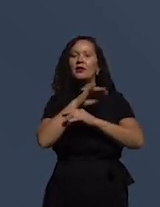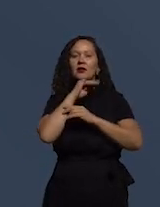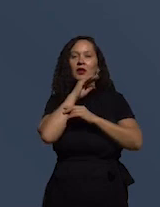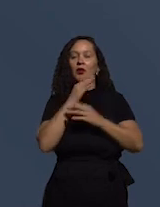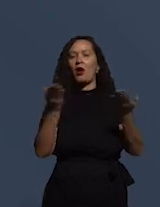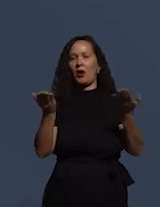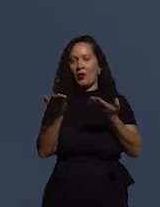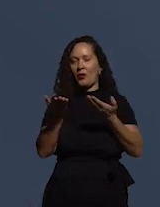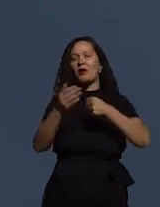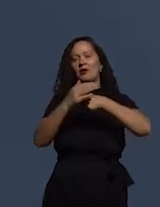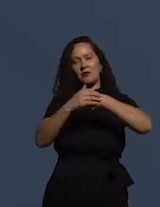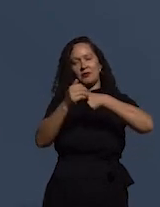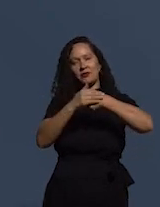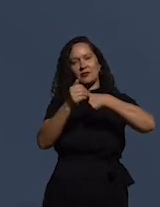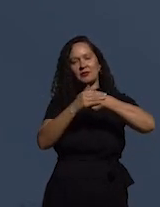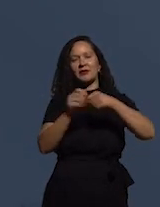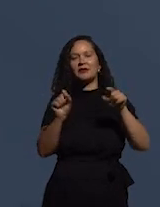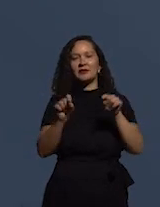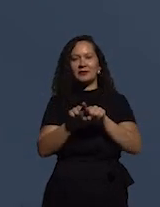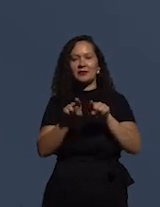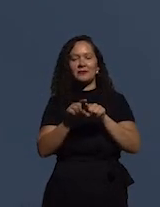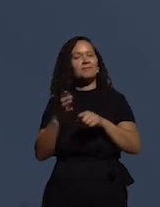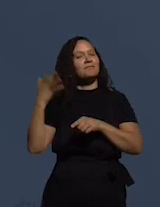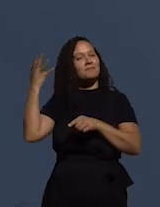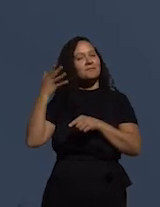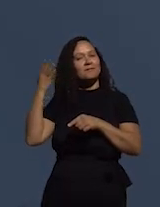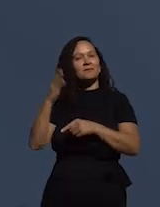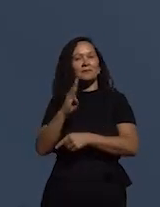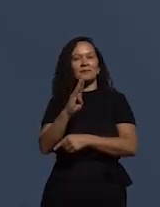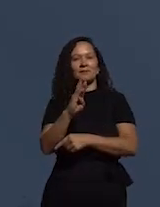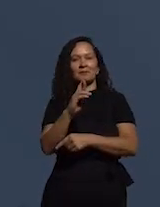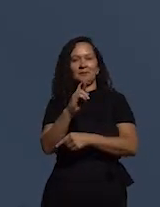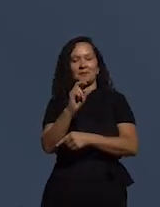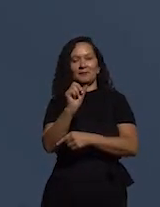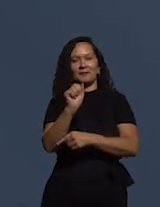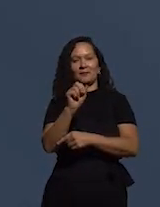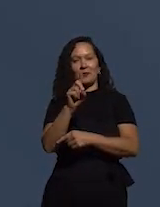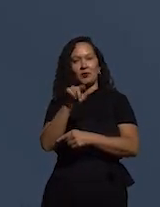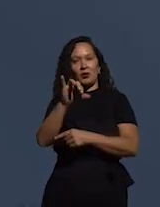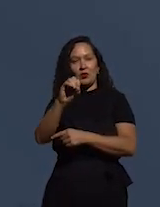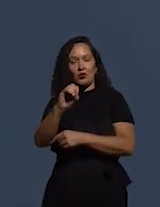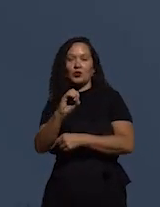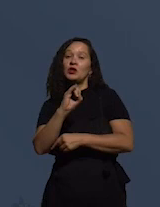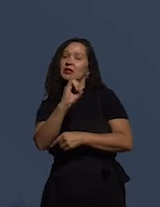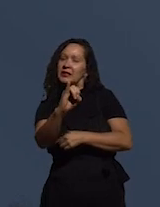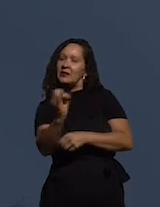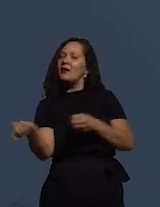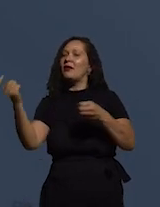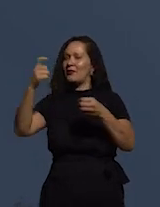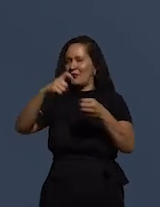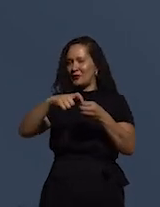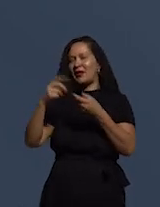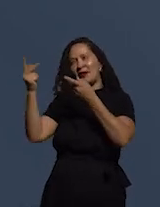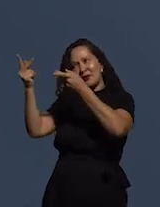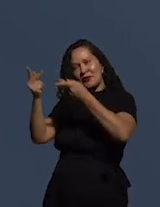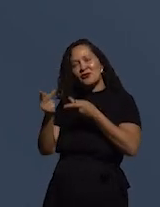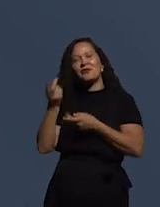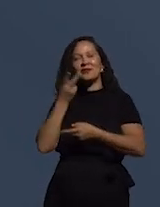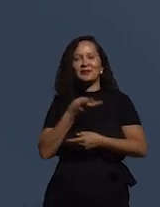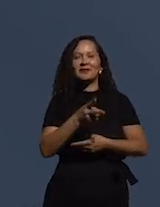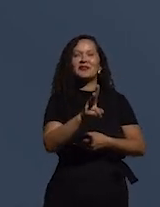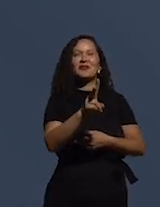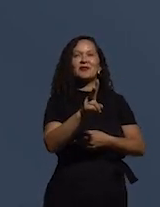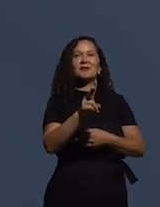Passar, então, por enquanto, a palavra para o Braulio. Se o Leonardo conseguir melhorar a conexão, a gente convida aqui de volta.